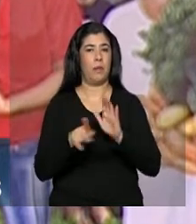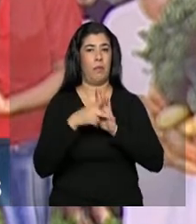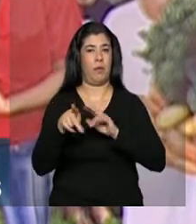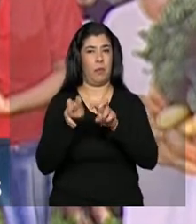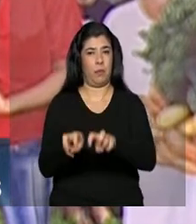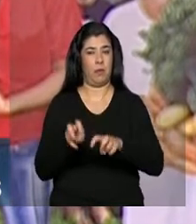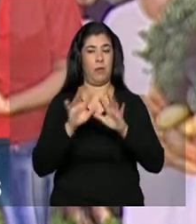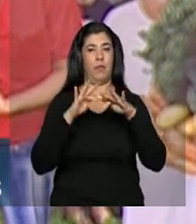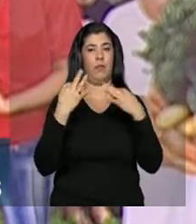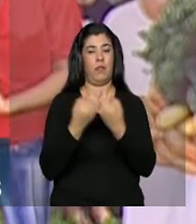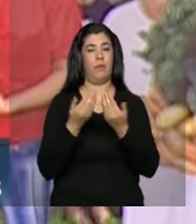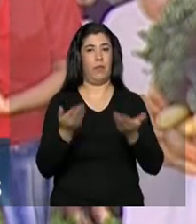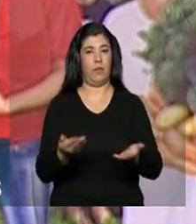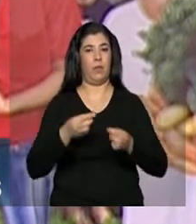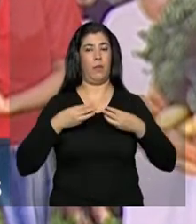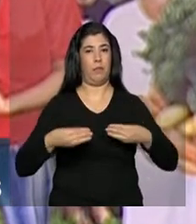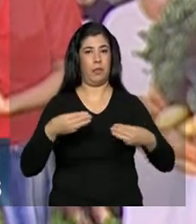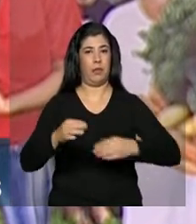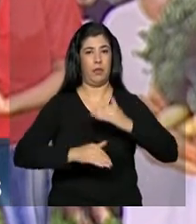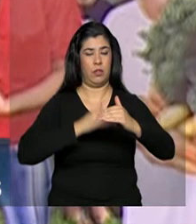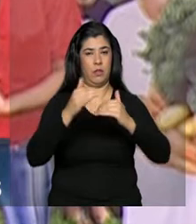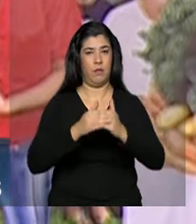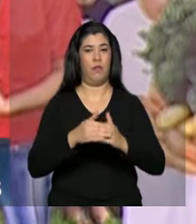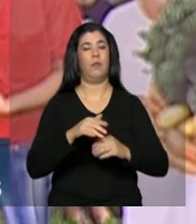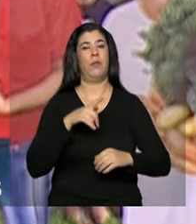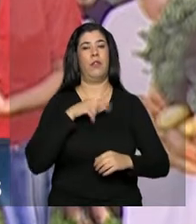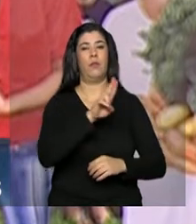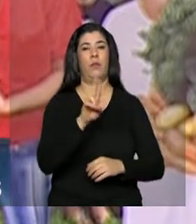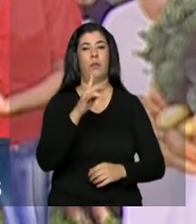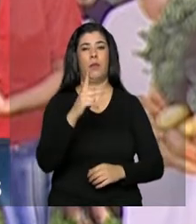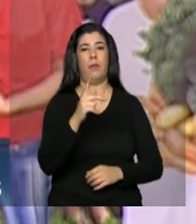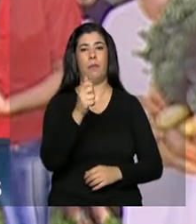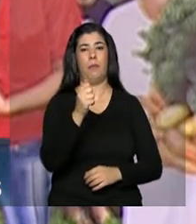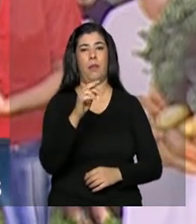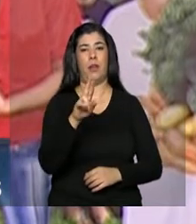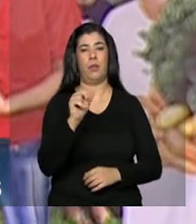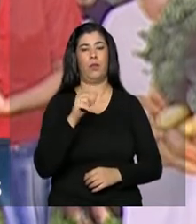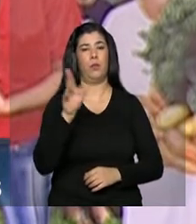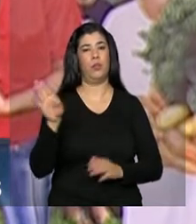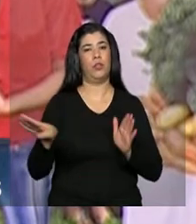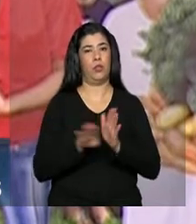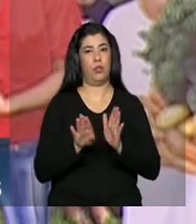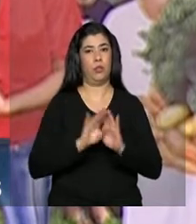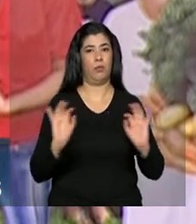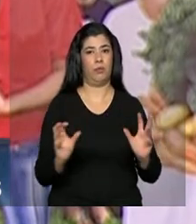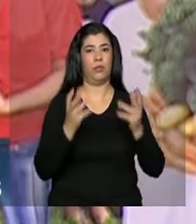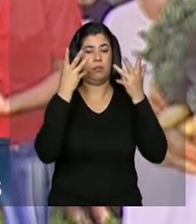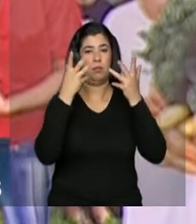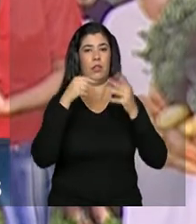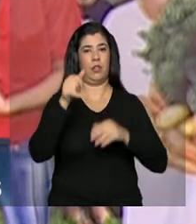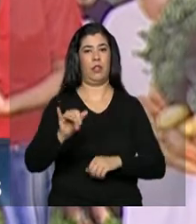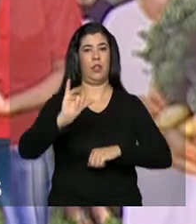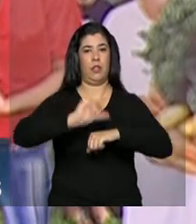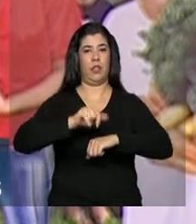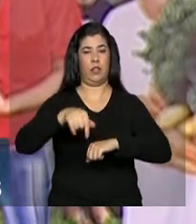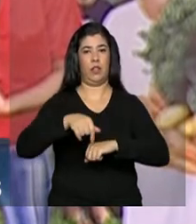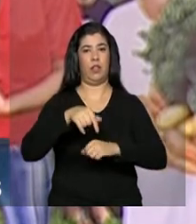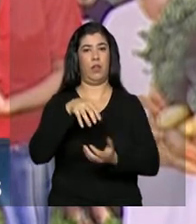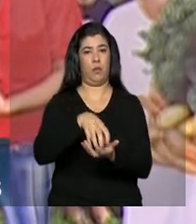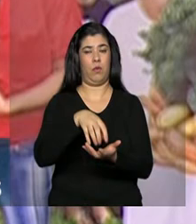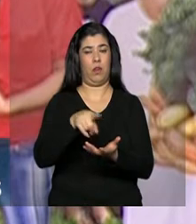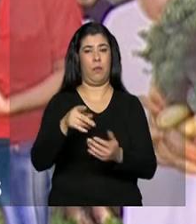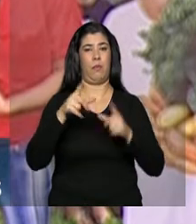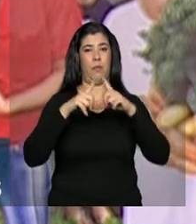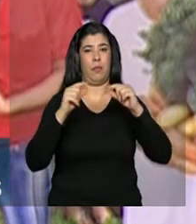Portanto, o Ministro do Desenvolvimento Agrário, Patlusa Ananias, participa daqui a pouco dessa solenidade aqui na sede da Embrapa em Brasília, que